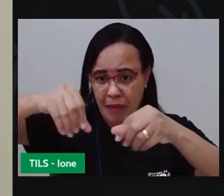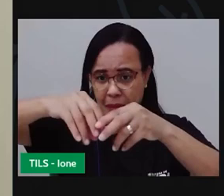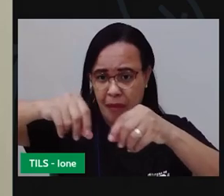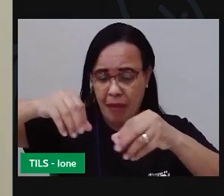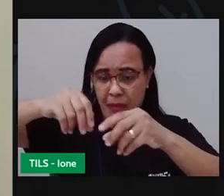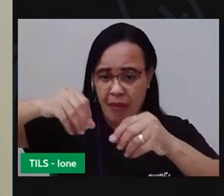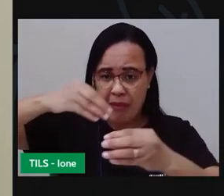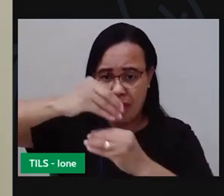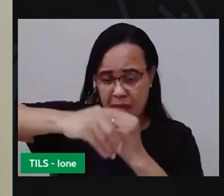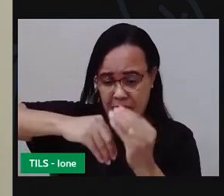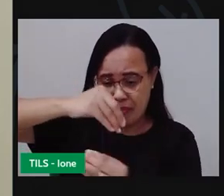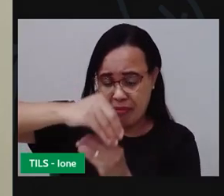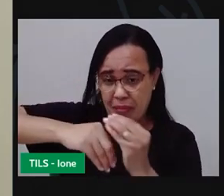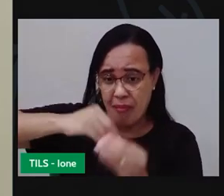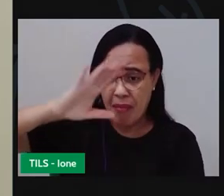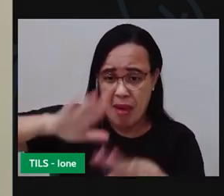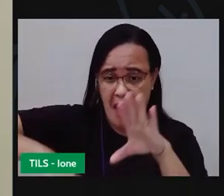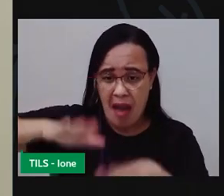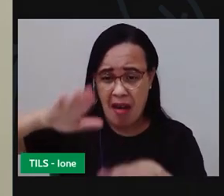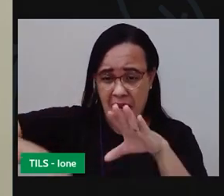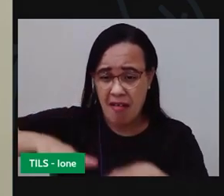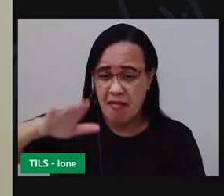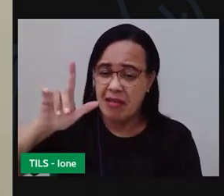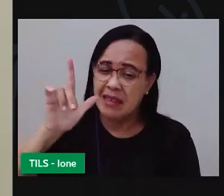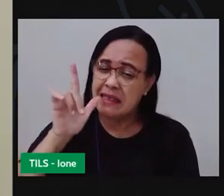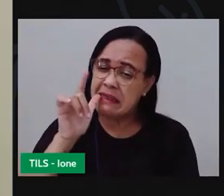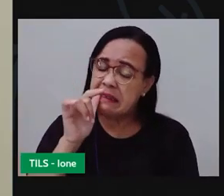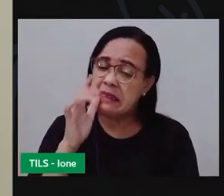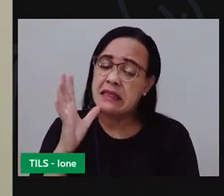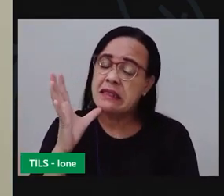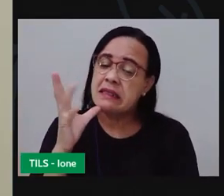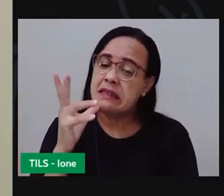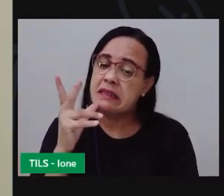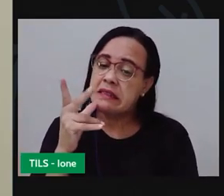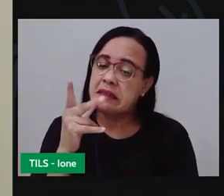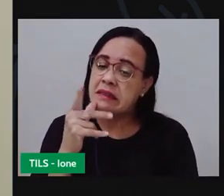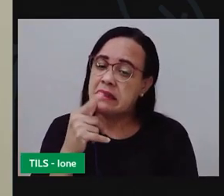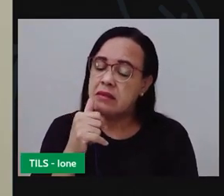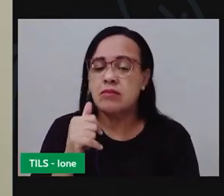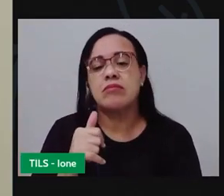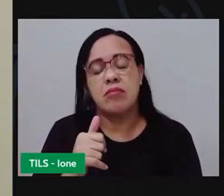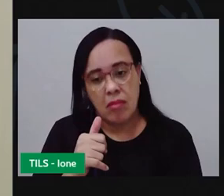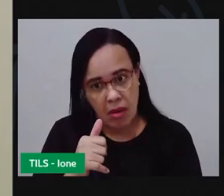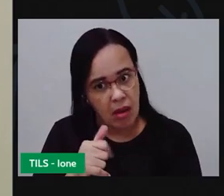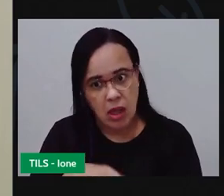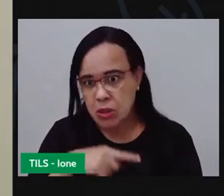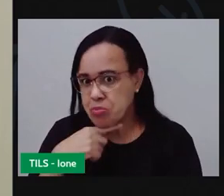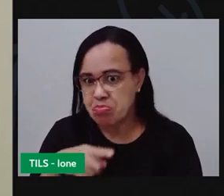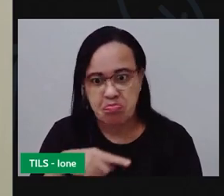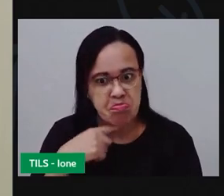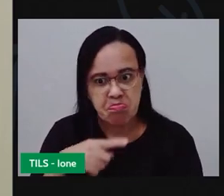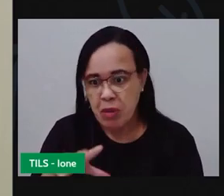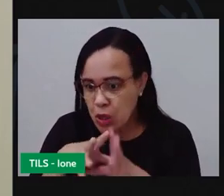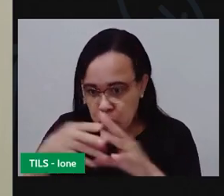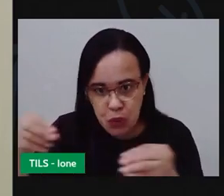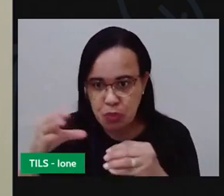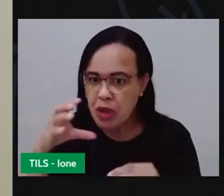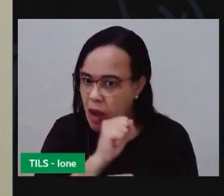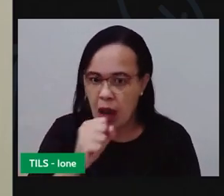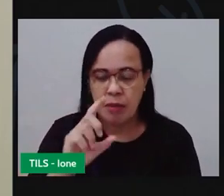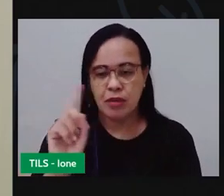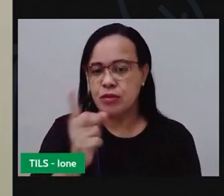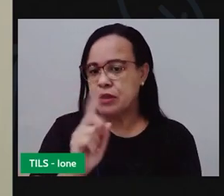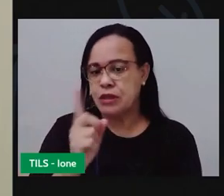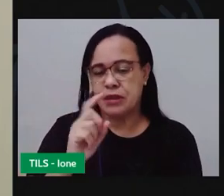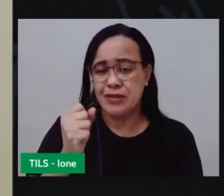quebrada completamente, seja desfeita completamente. Eu trouxe aqui para